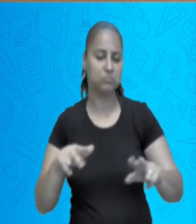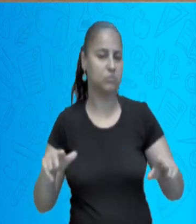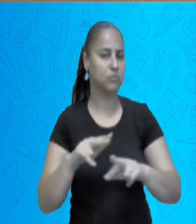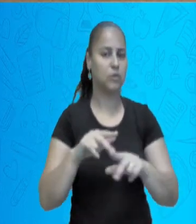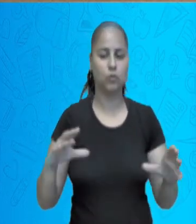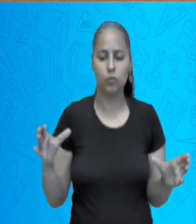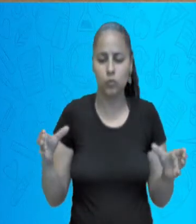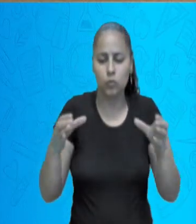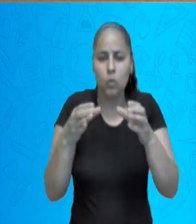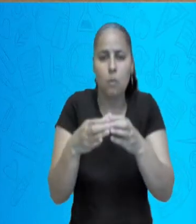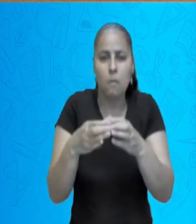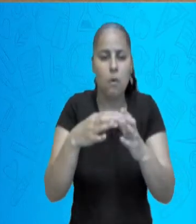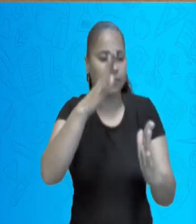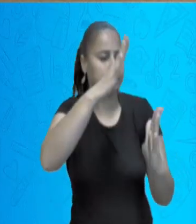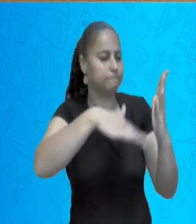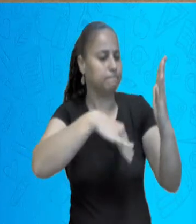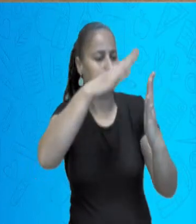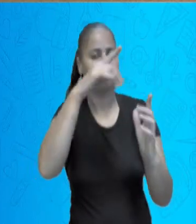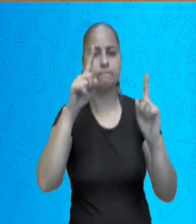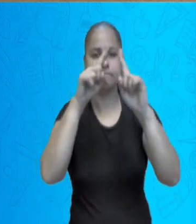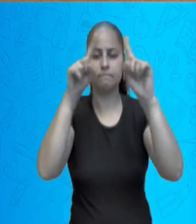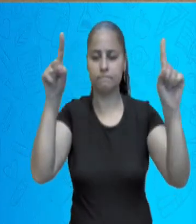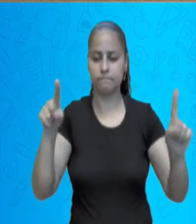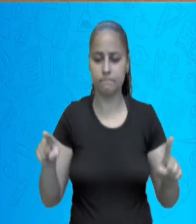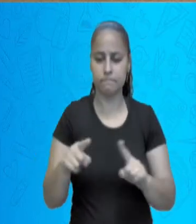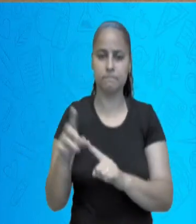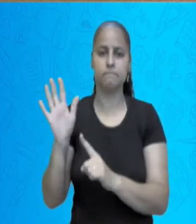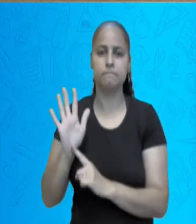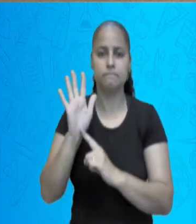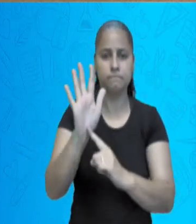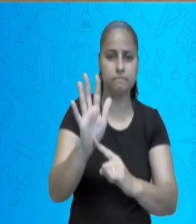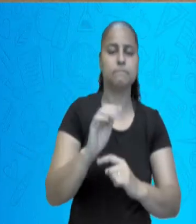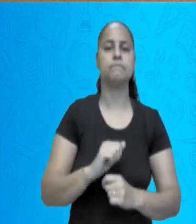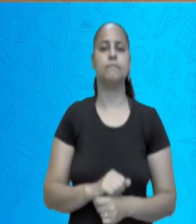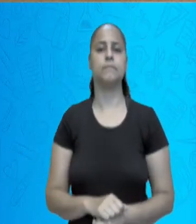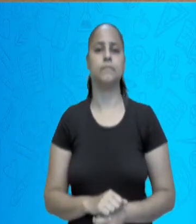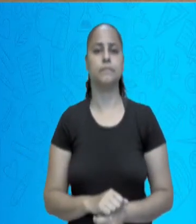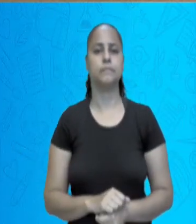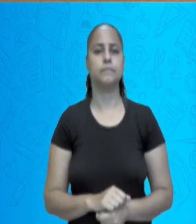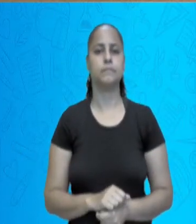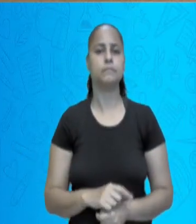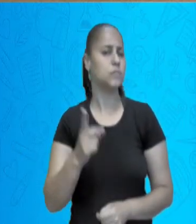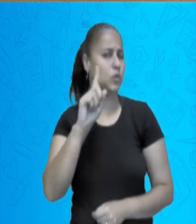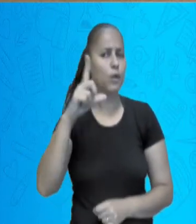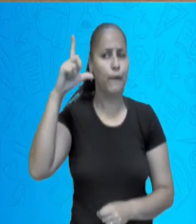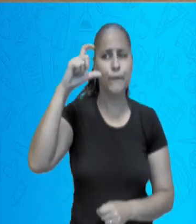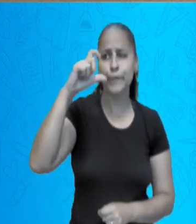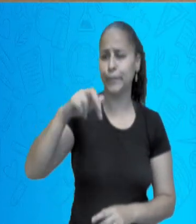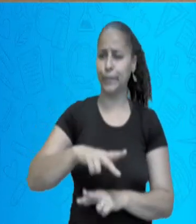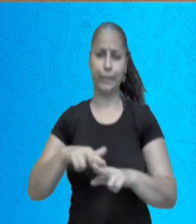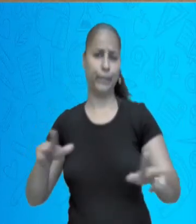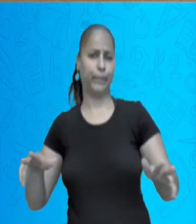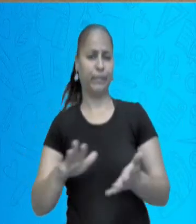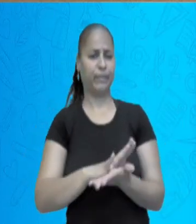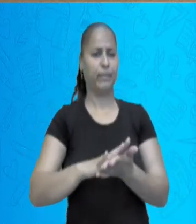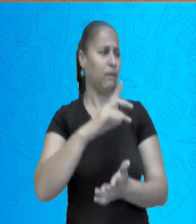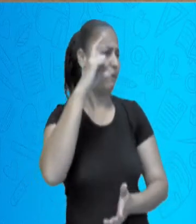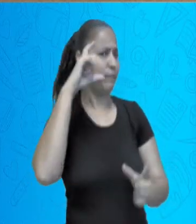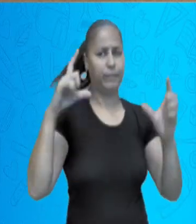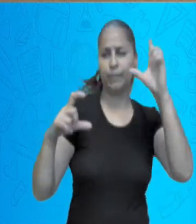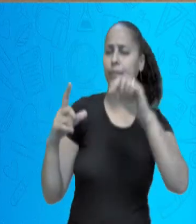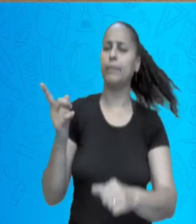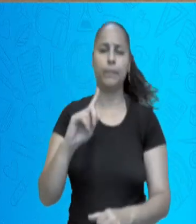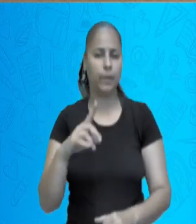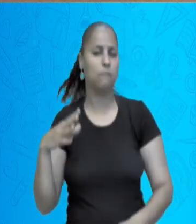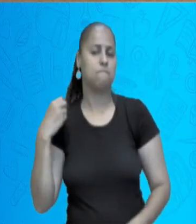que compõem a imagem, eles devem ser levados em conta. não é só fotografar de qualquer forma e de qualquer jeito.